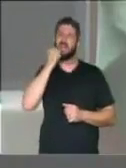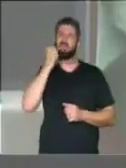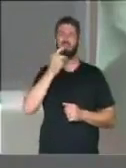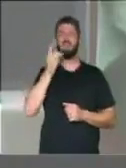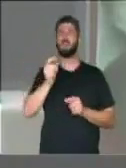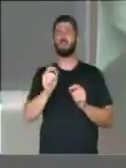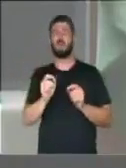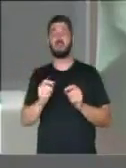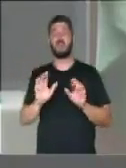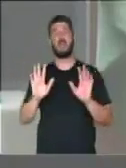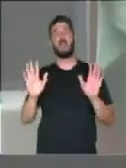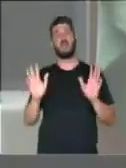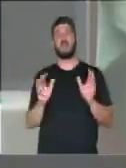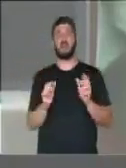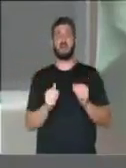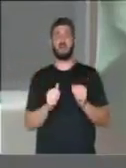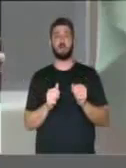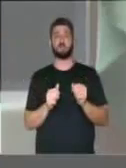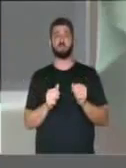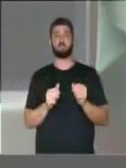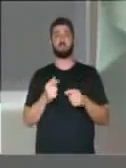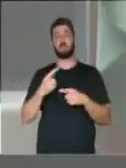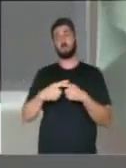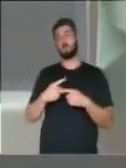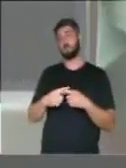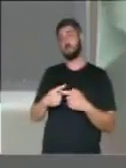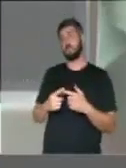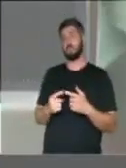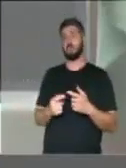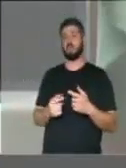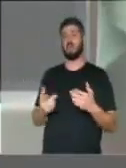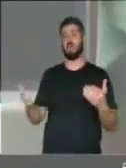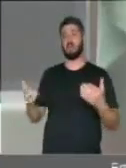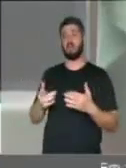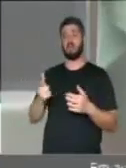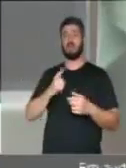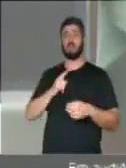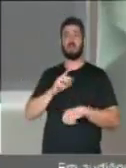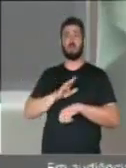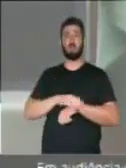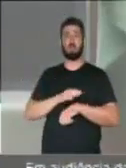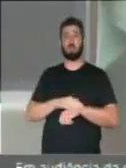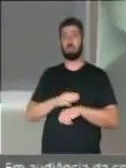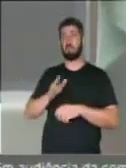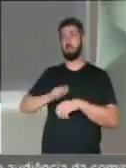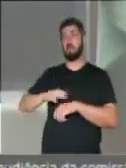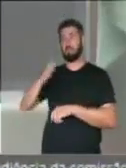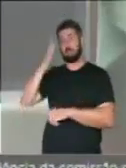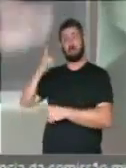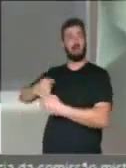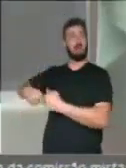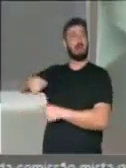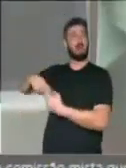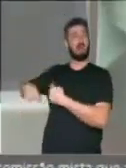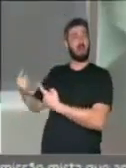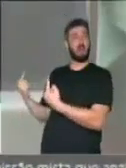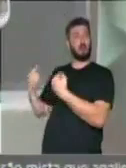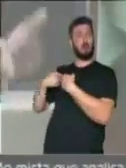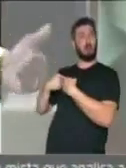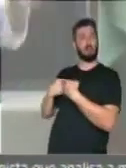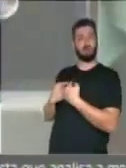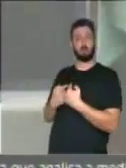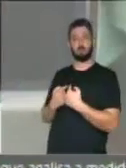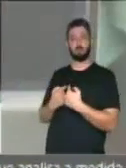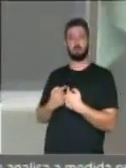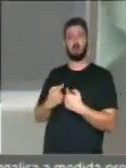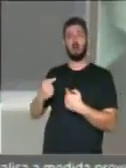de que ele está vivendo uma das maiores conspirações. A conspiração